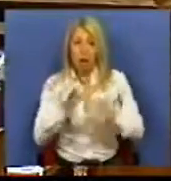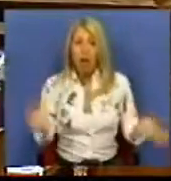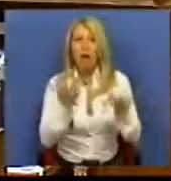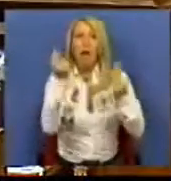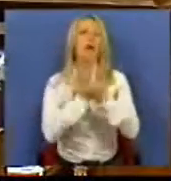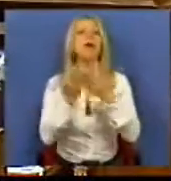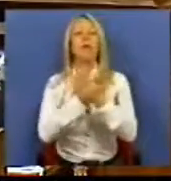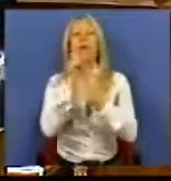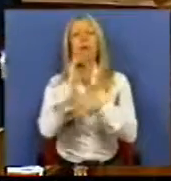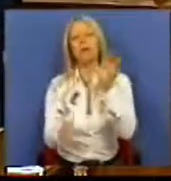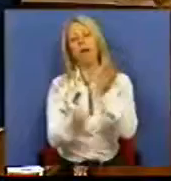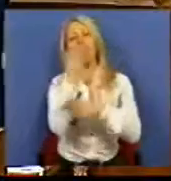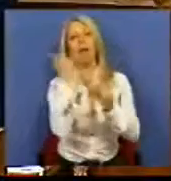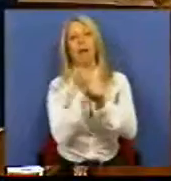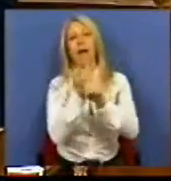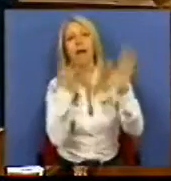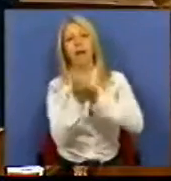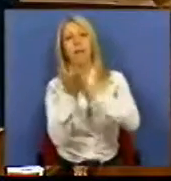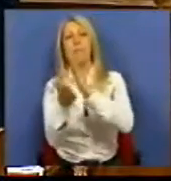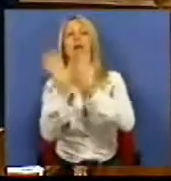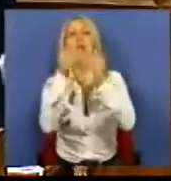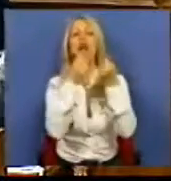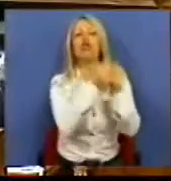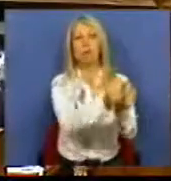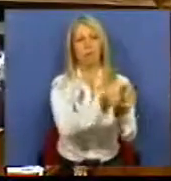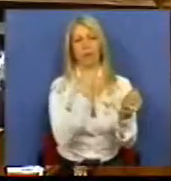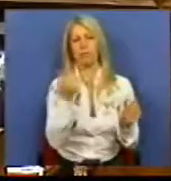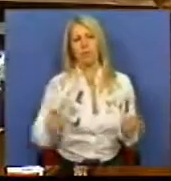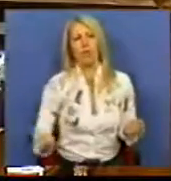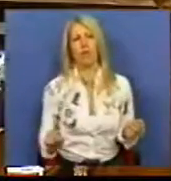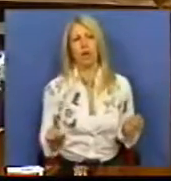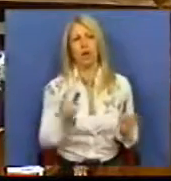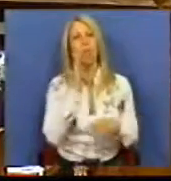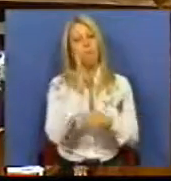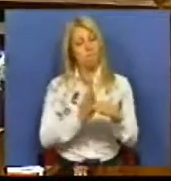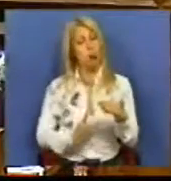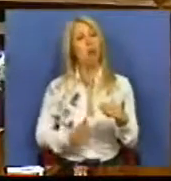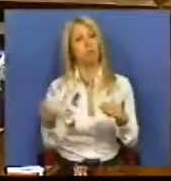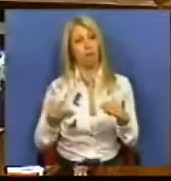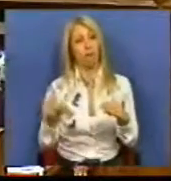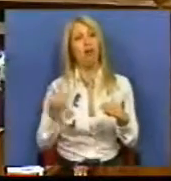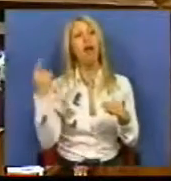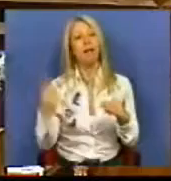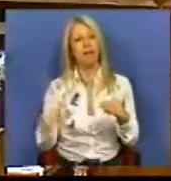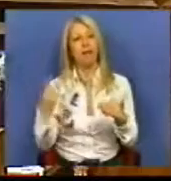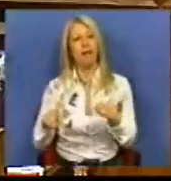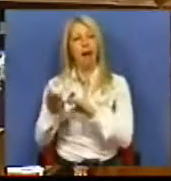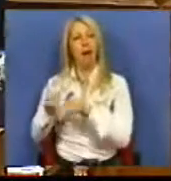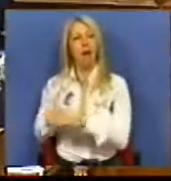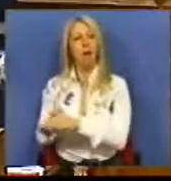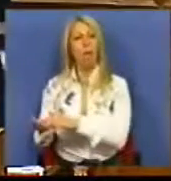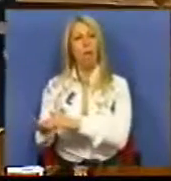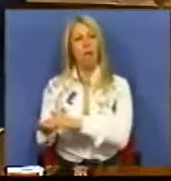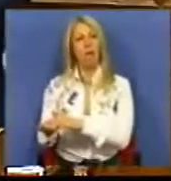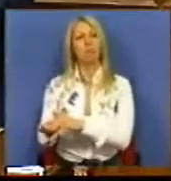da criação do emprego, mas esconde, não diz, que há uma parte significativa que fica cativa com